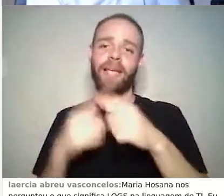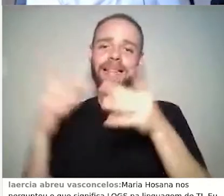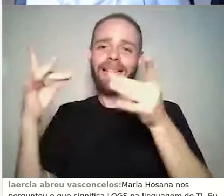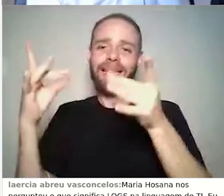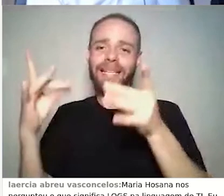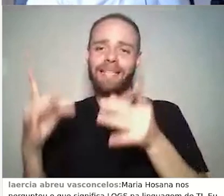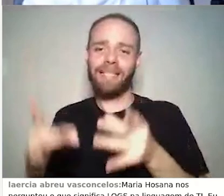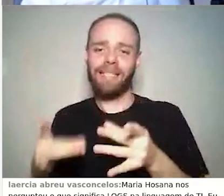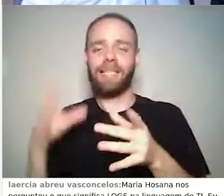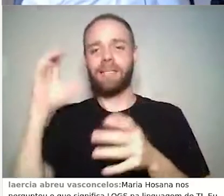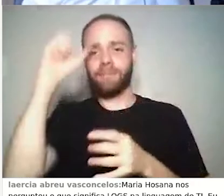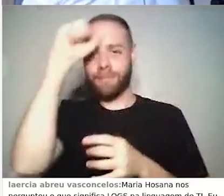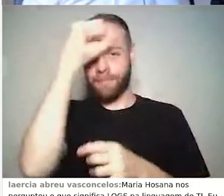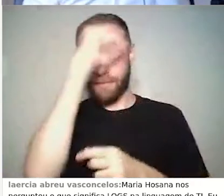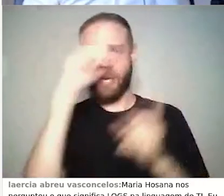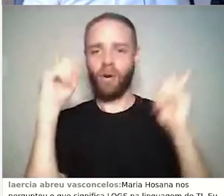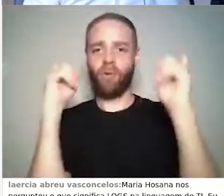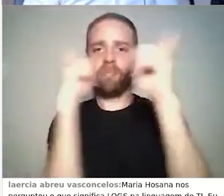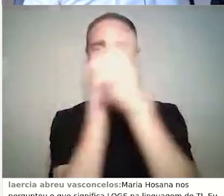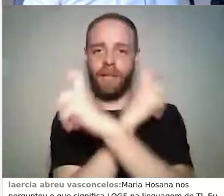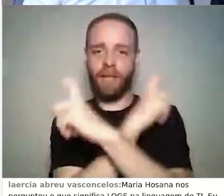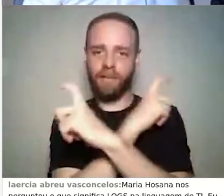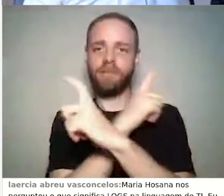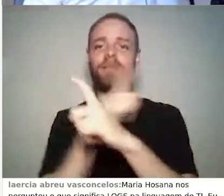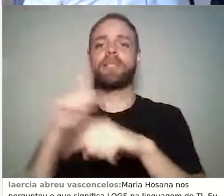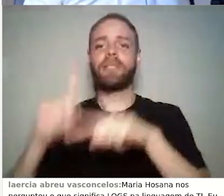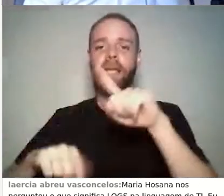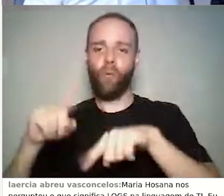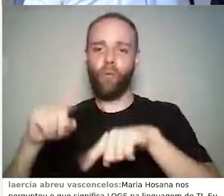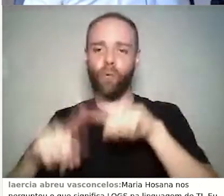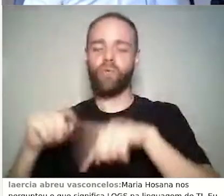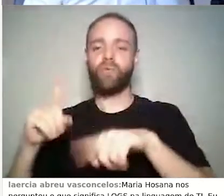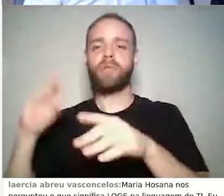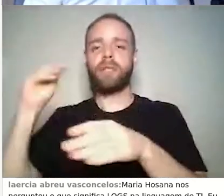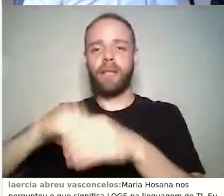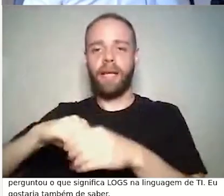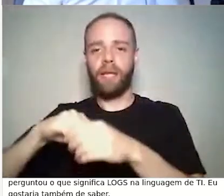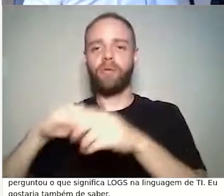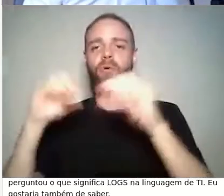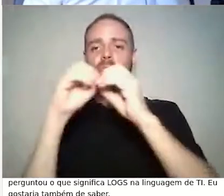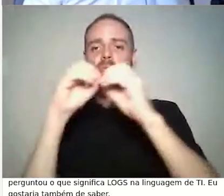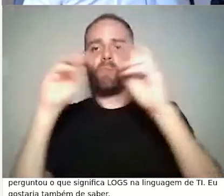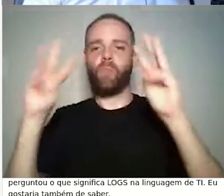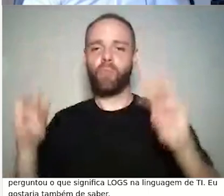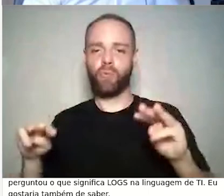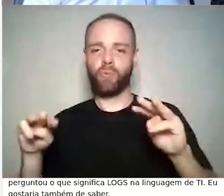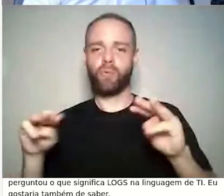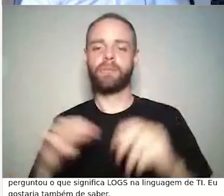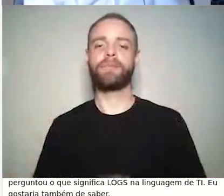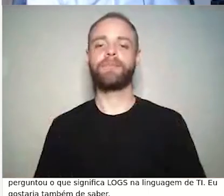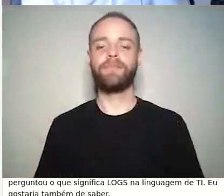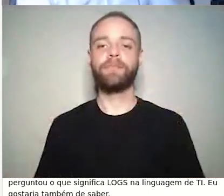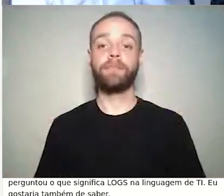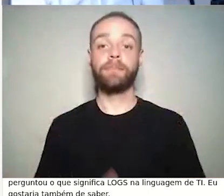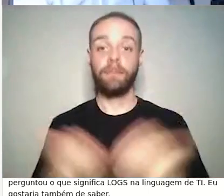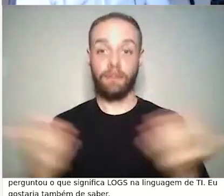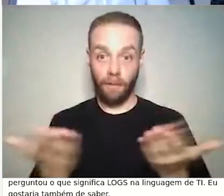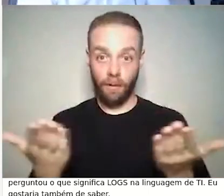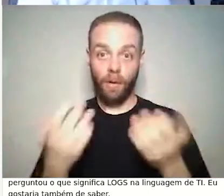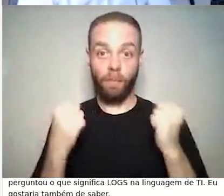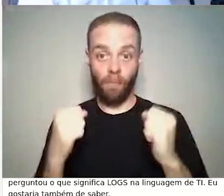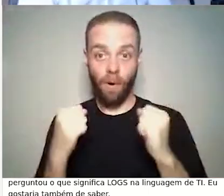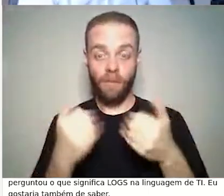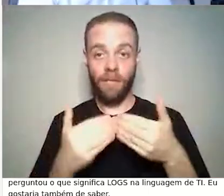compreensível e bem completo esse recurso do mundo. Ótimo, muito bom, e agora podemos abrir para uma